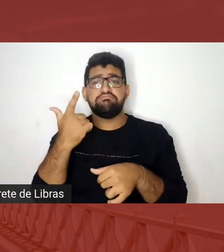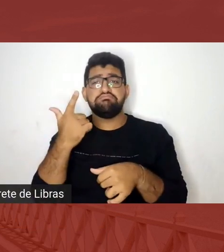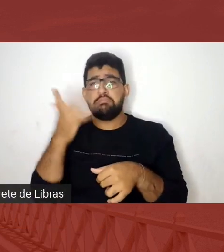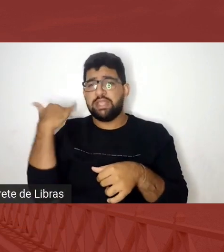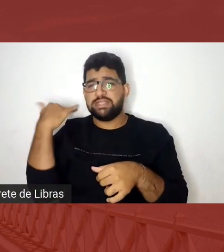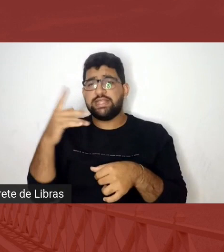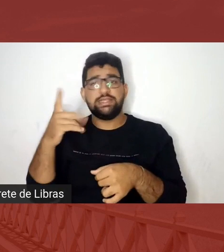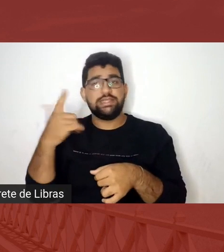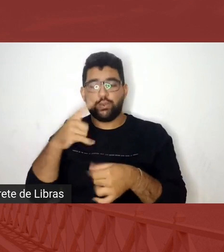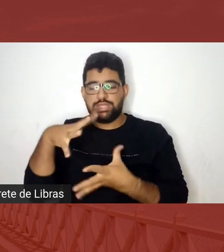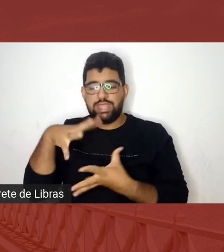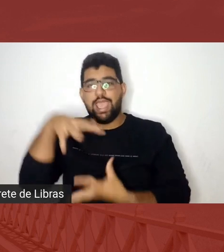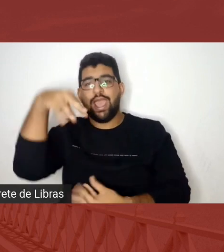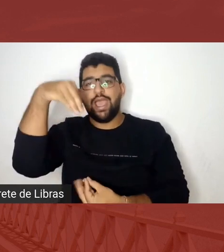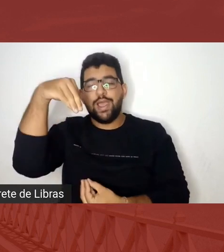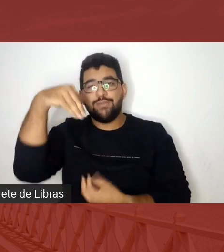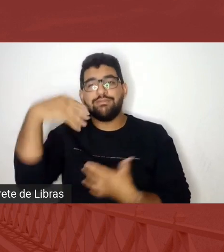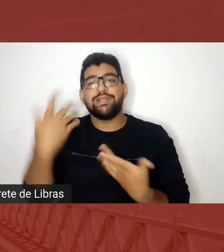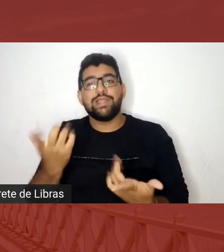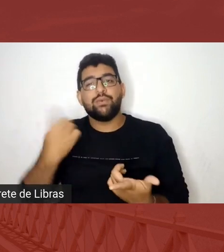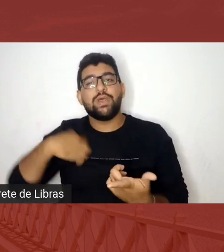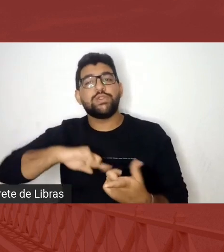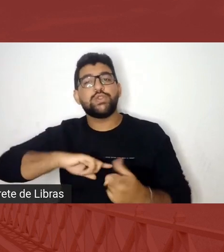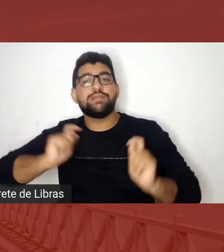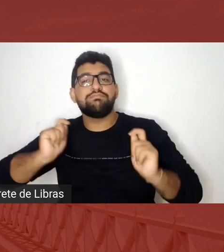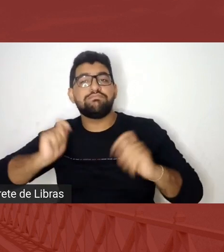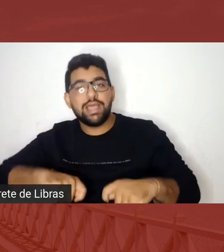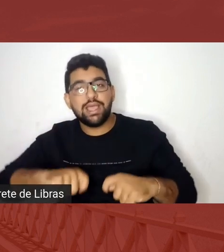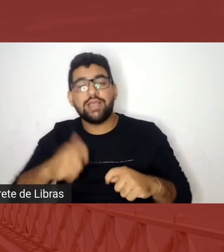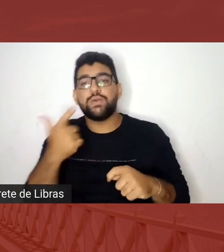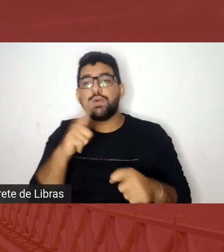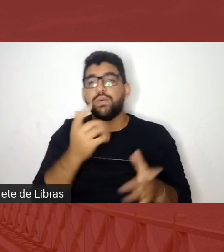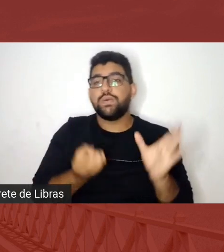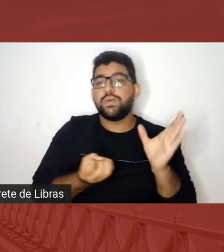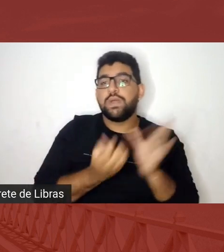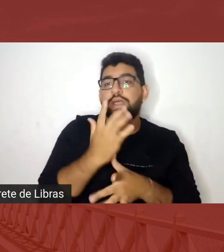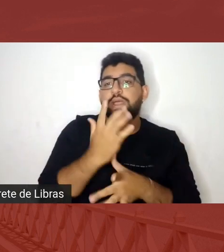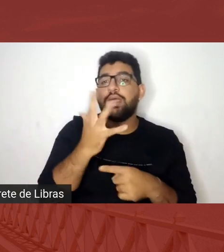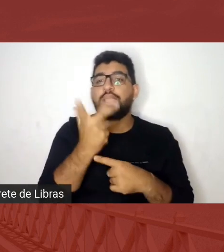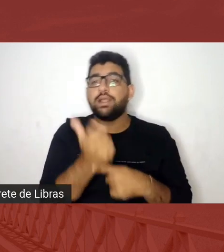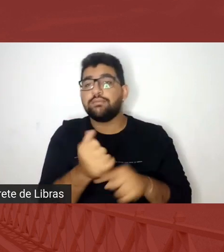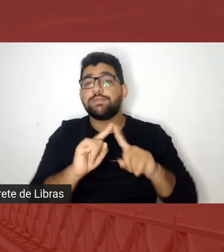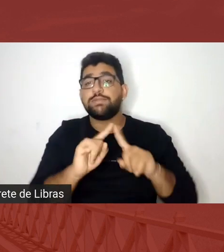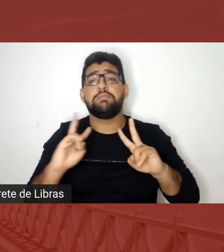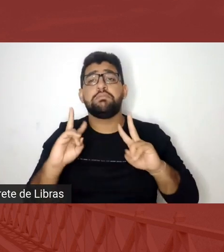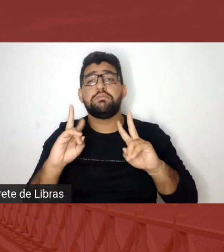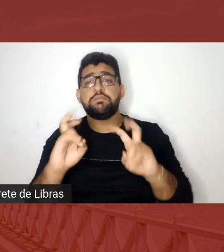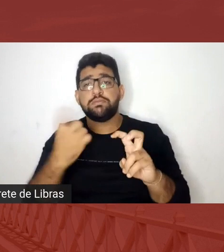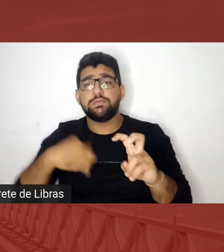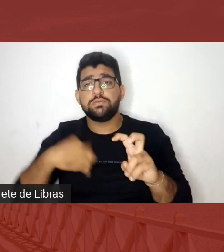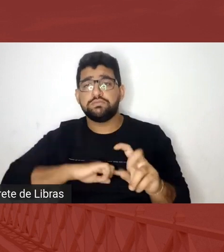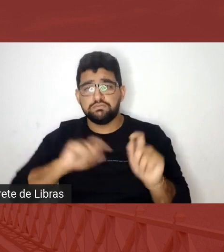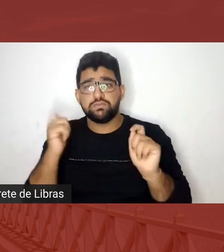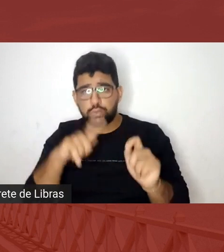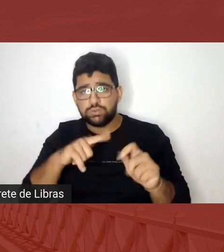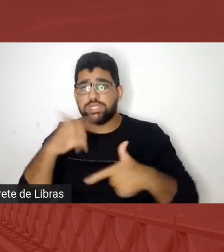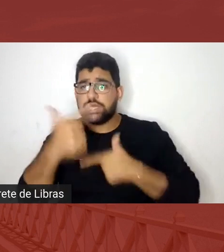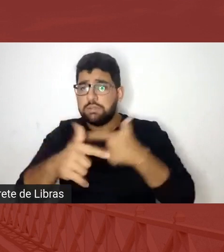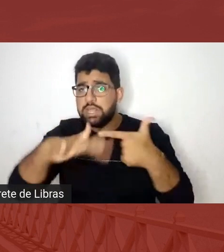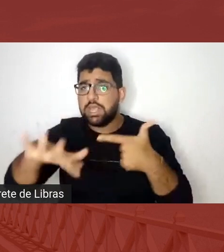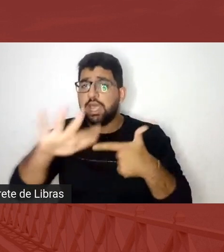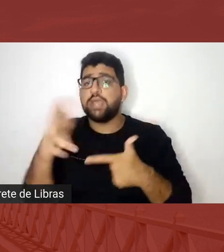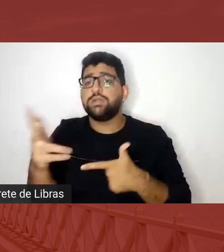Logo, a nossa capacidade de produzir arte, de ser reconhecido como fazedores de cultura, de sermos